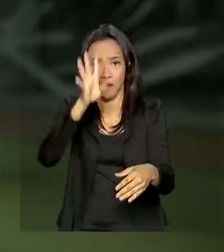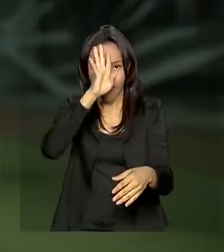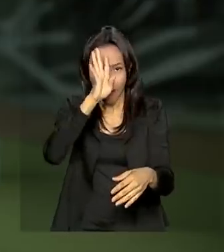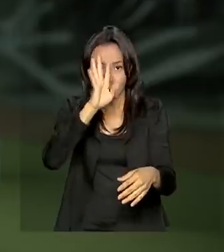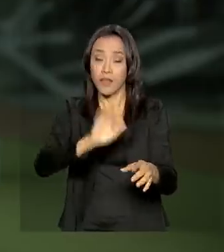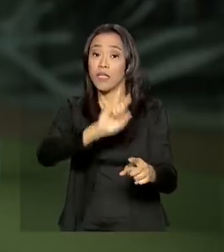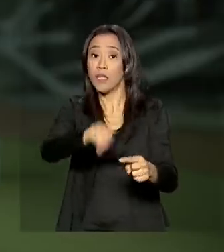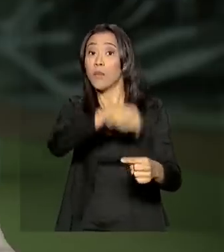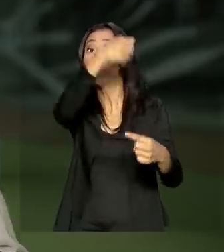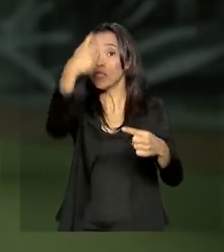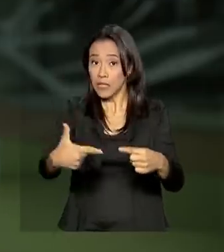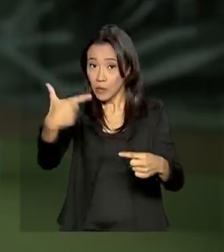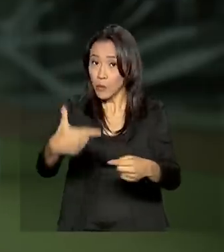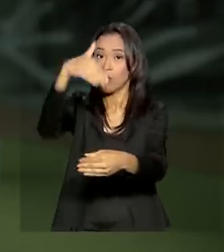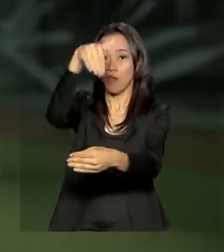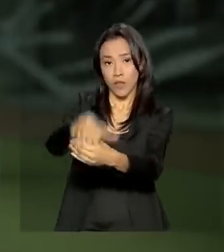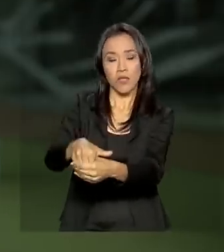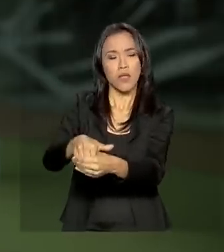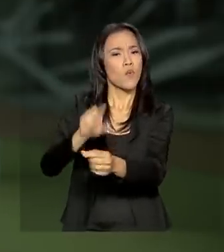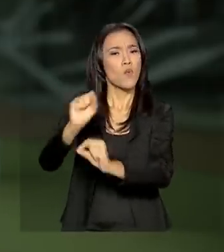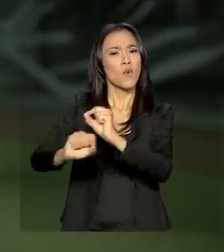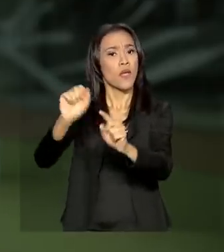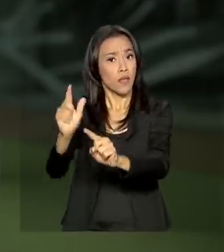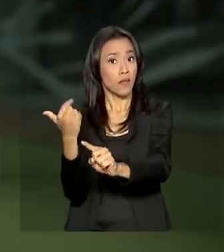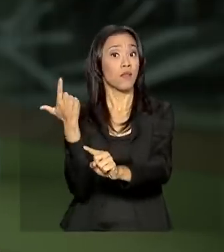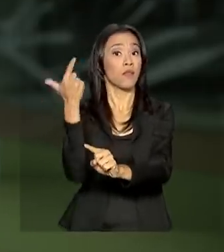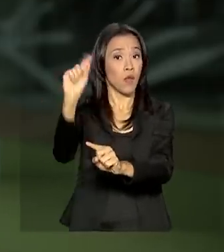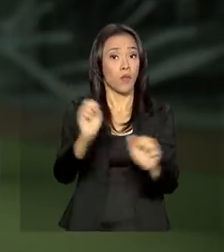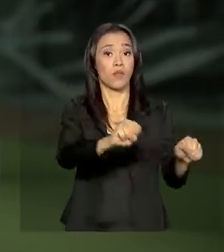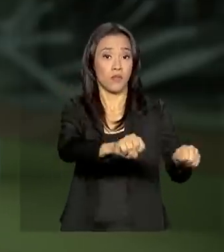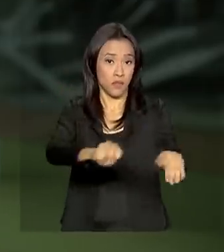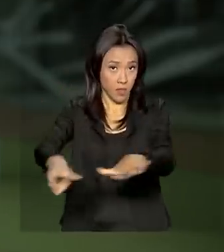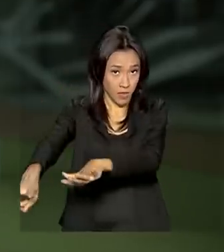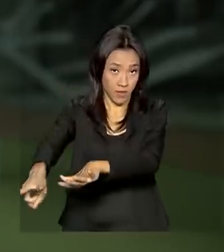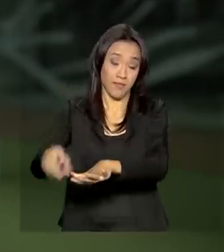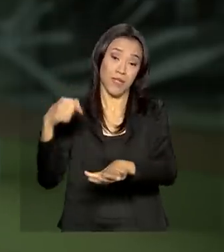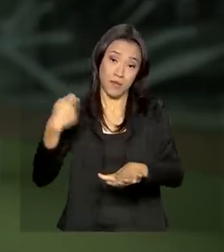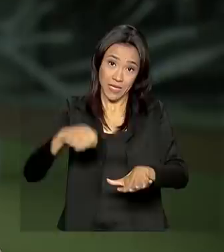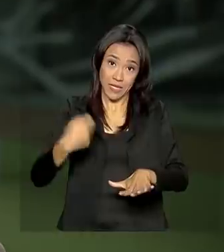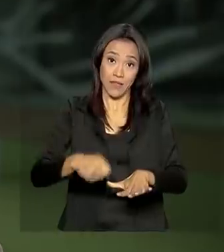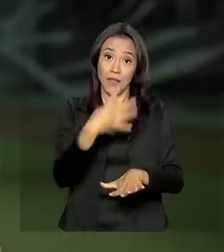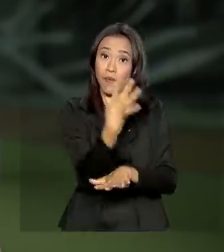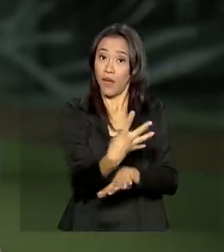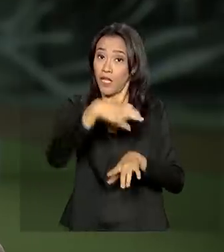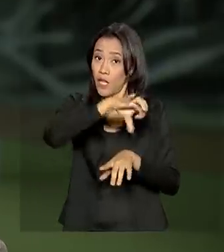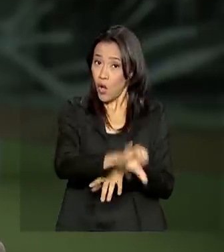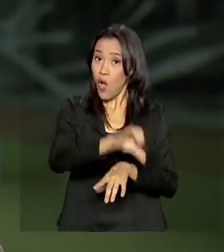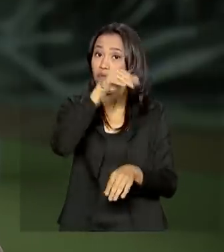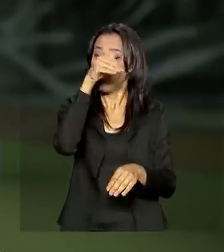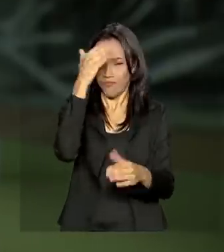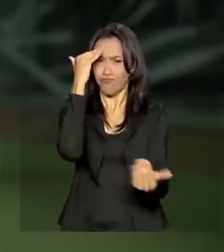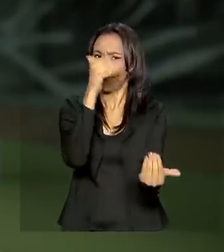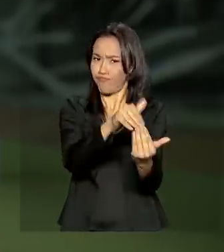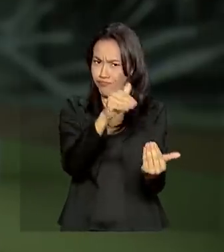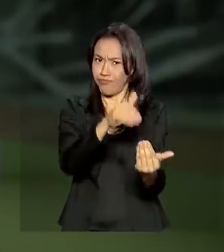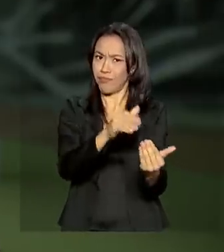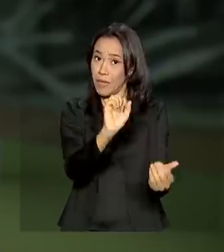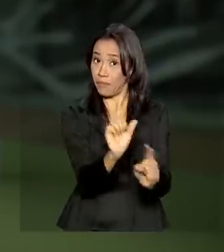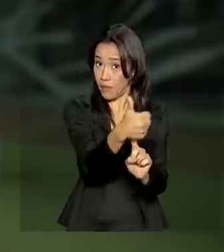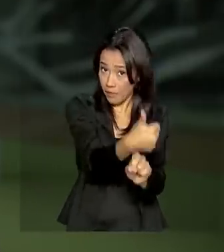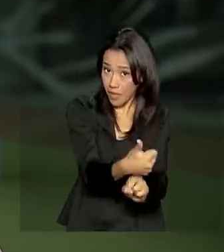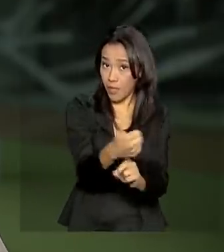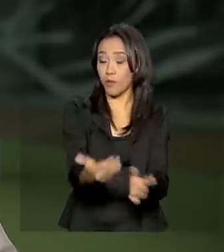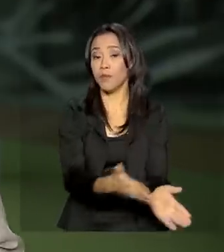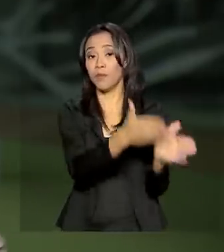votação em segundo turno vai acontecer na semana que vem. A reforma precisará ter 49 votos favoráveis em primeiro